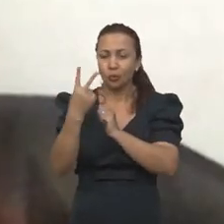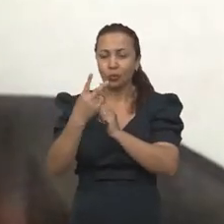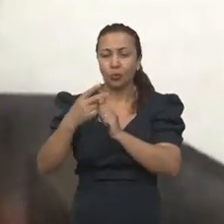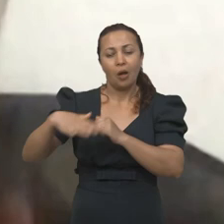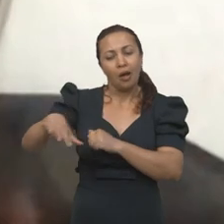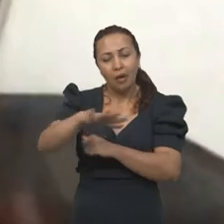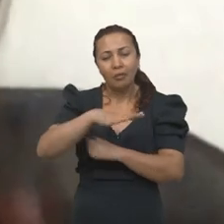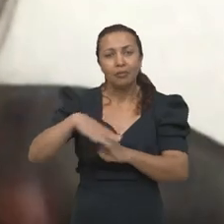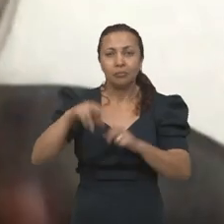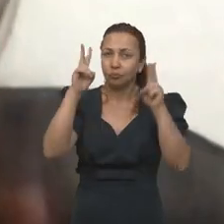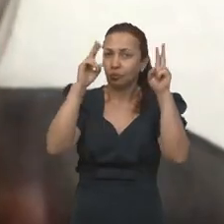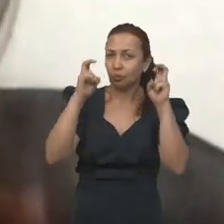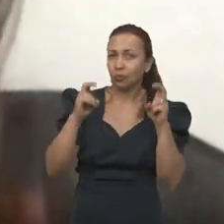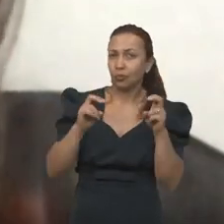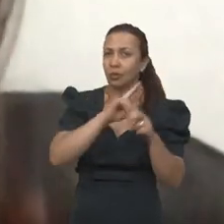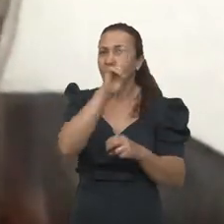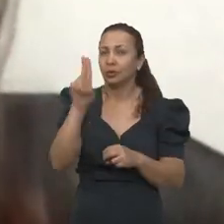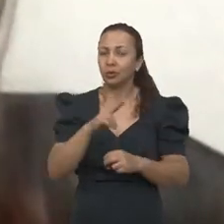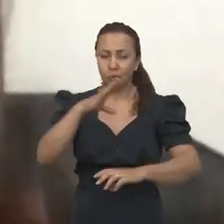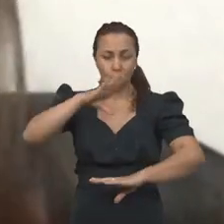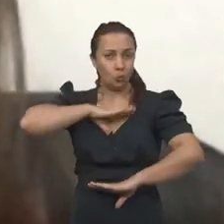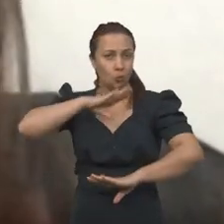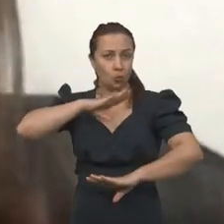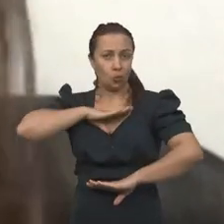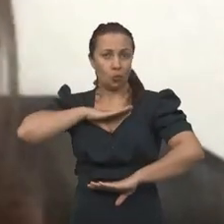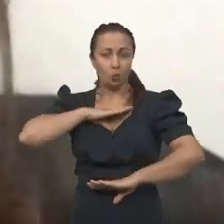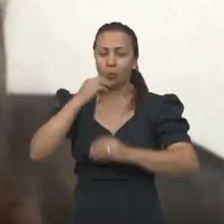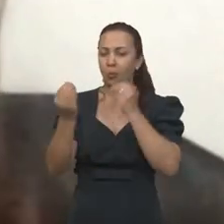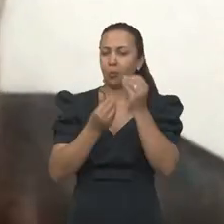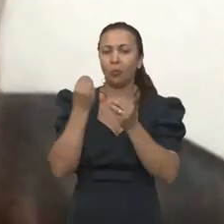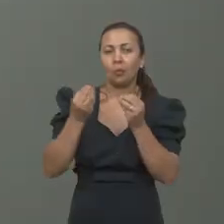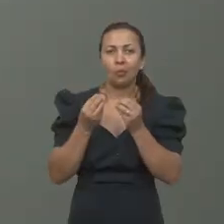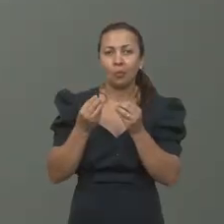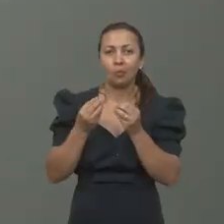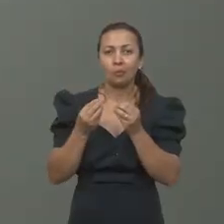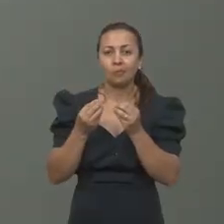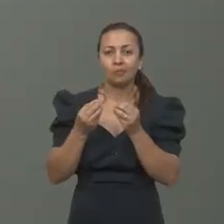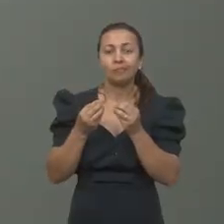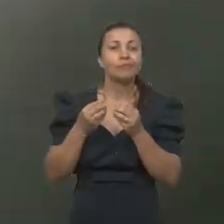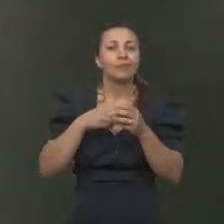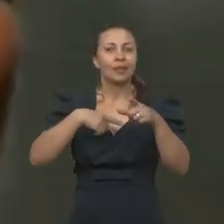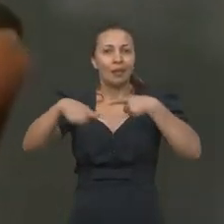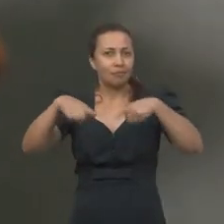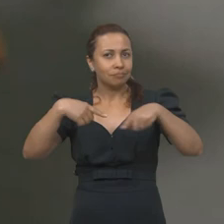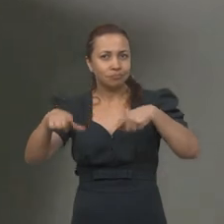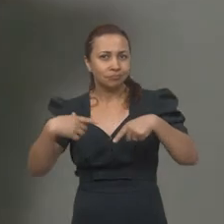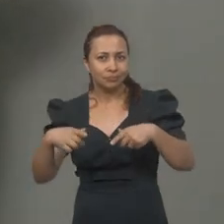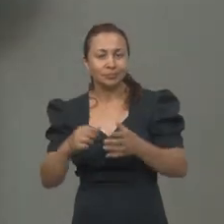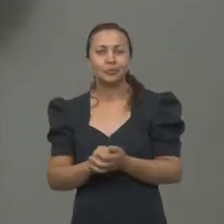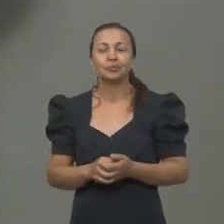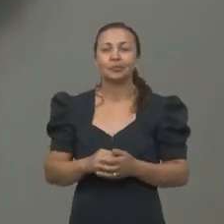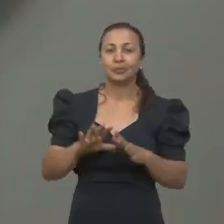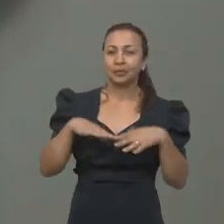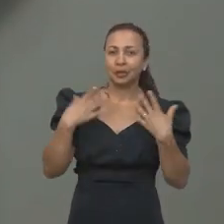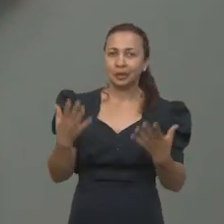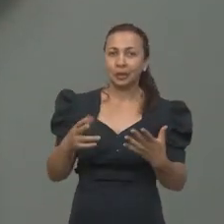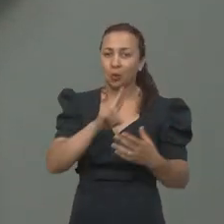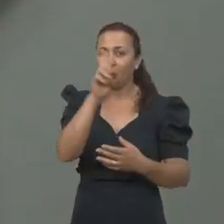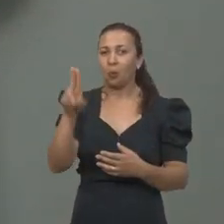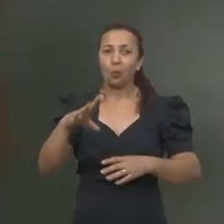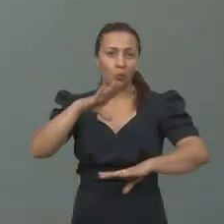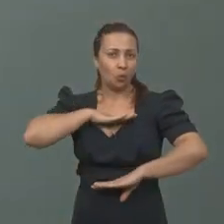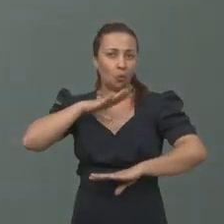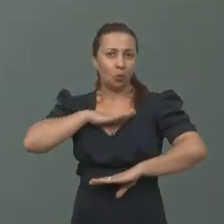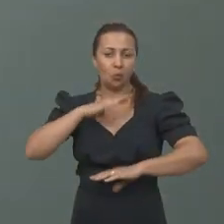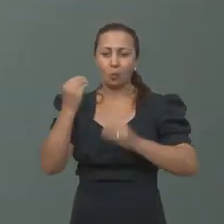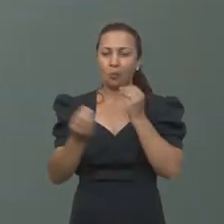teóricas, né? Que usam o corpo como ferramenta de mediação. Então, assim, usam o